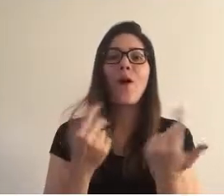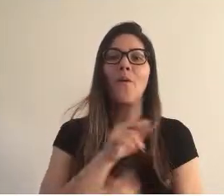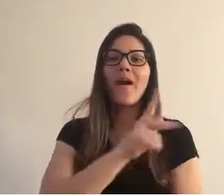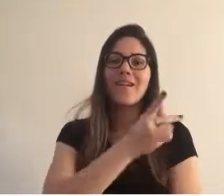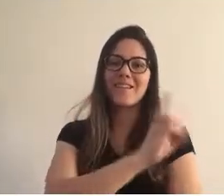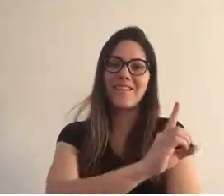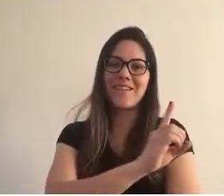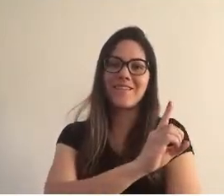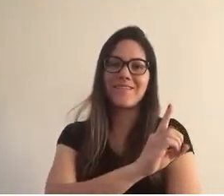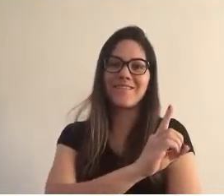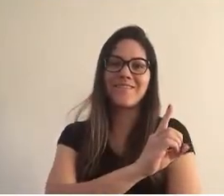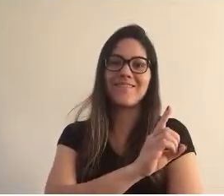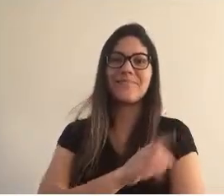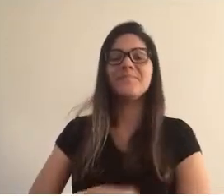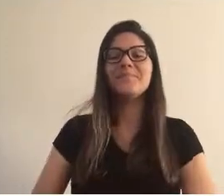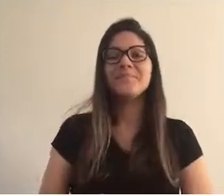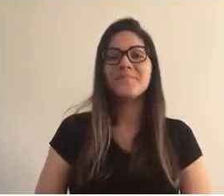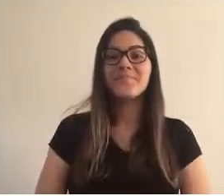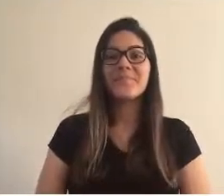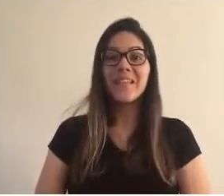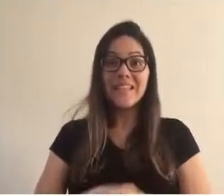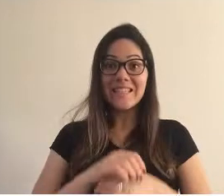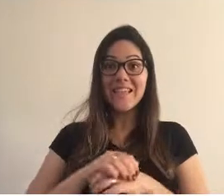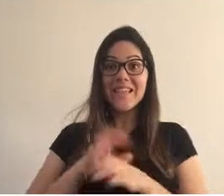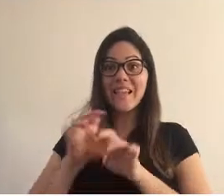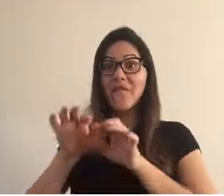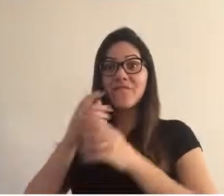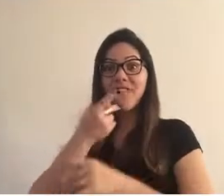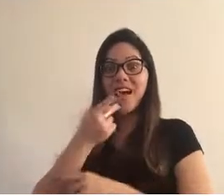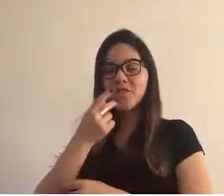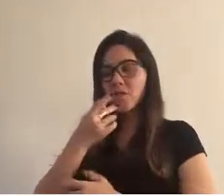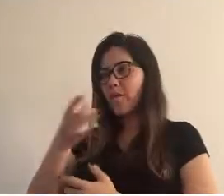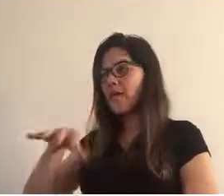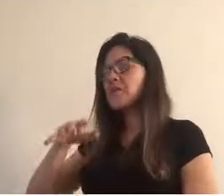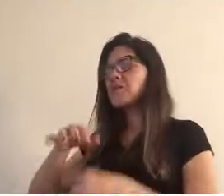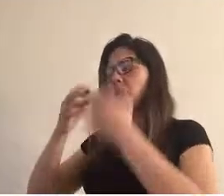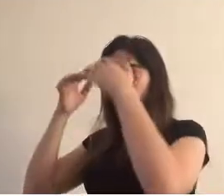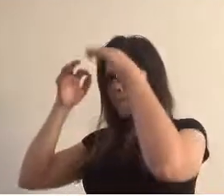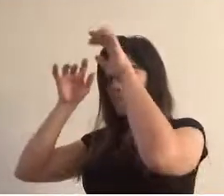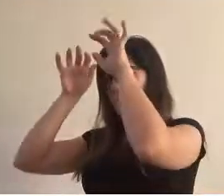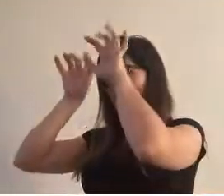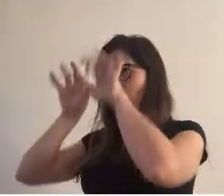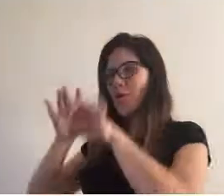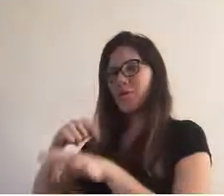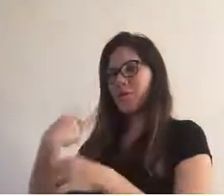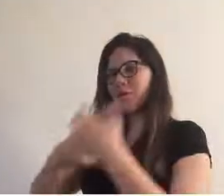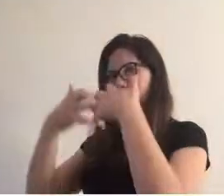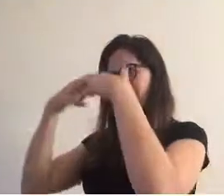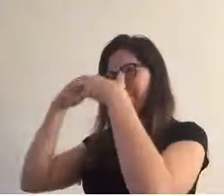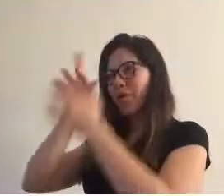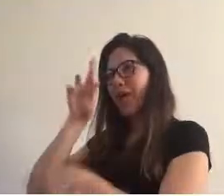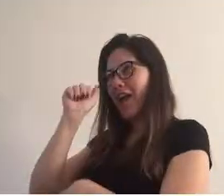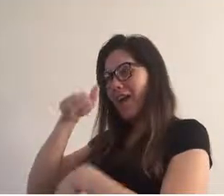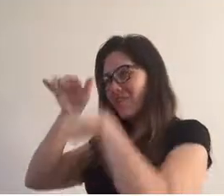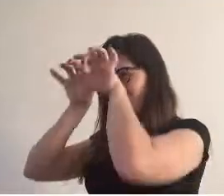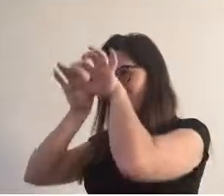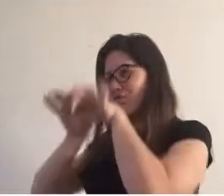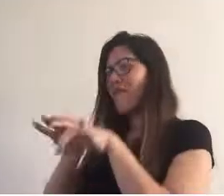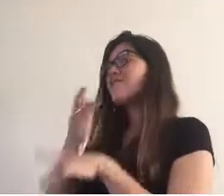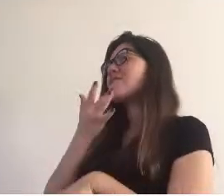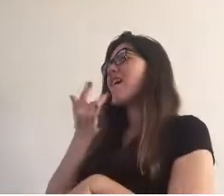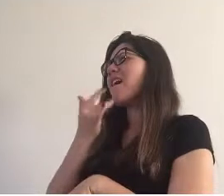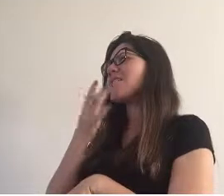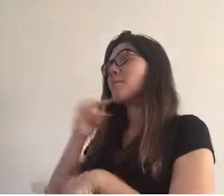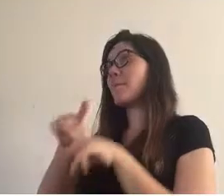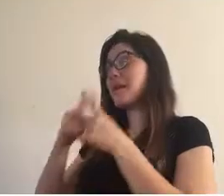o HD. Escrever em nossa memória RAM é muito fácil, mas apagar é mais fácil ainda. Além disso,